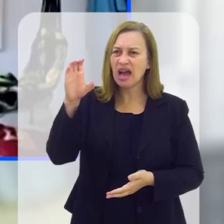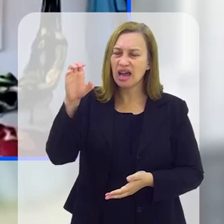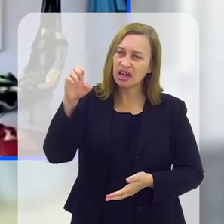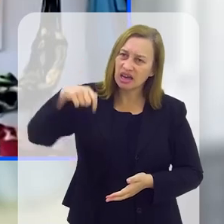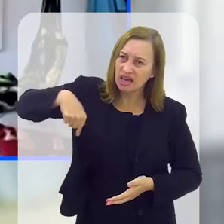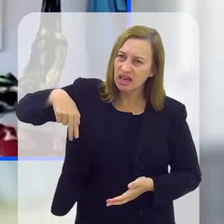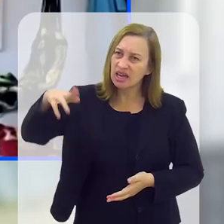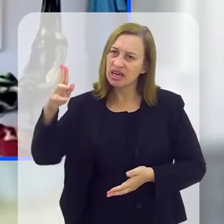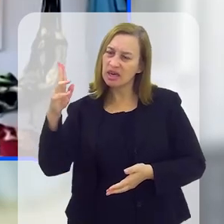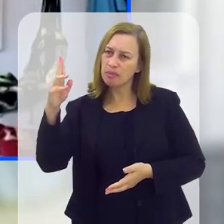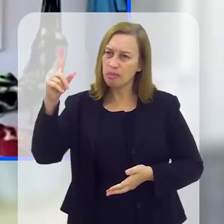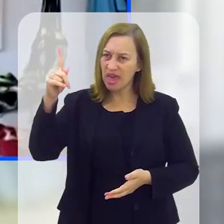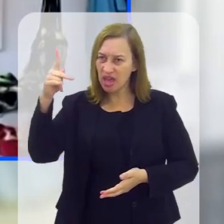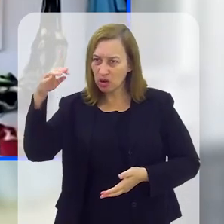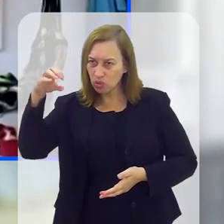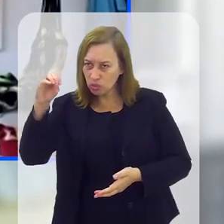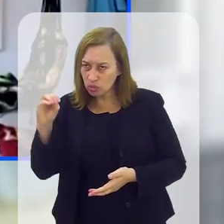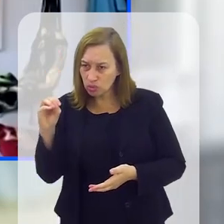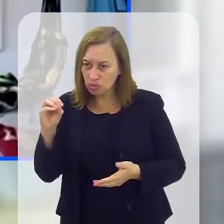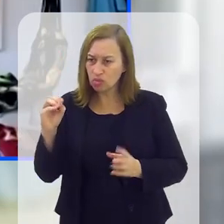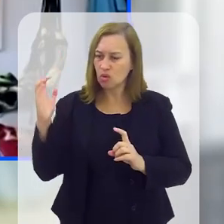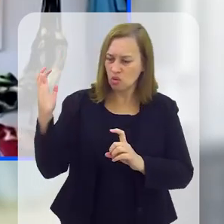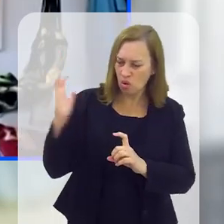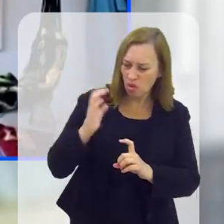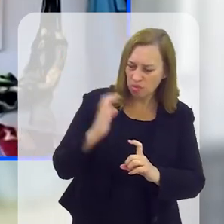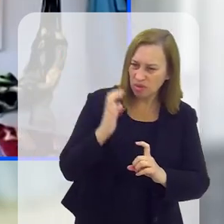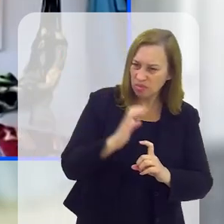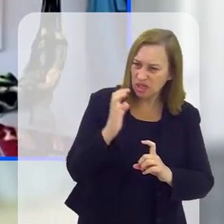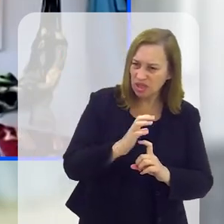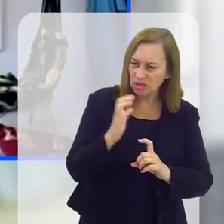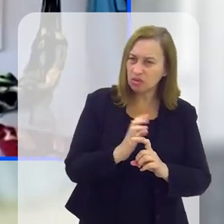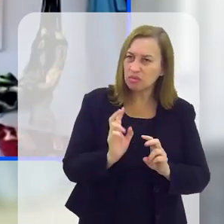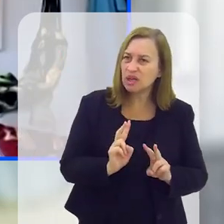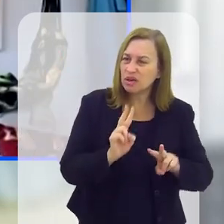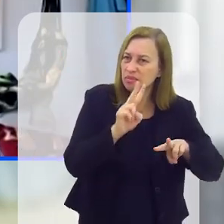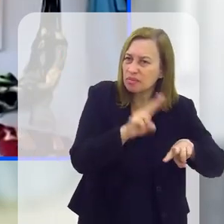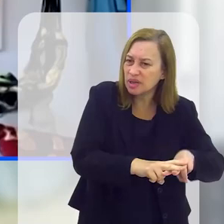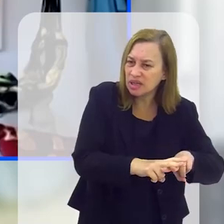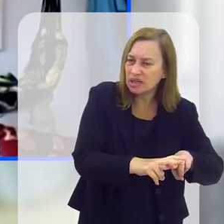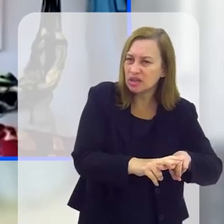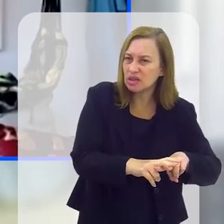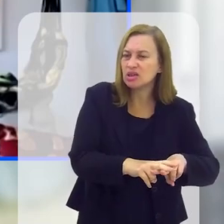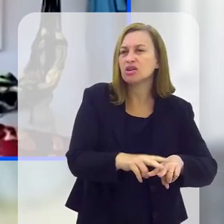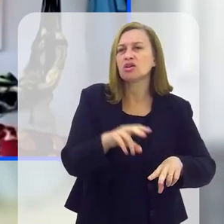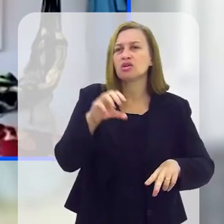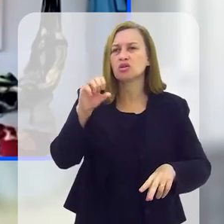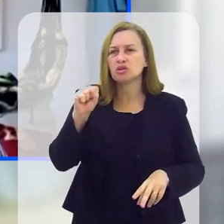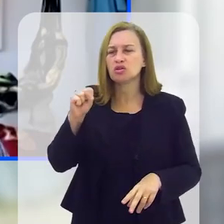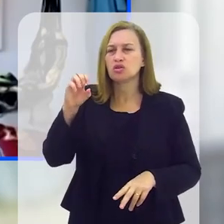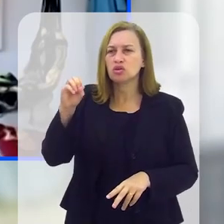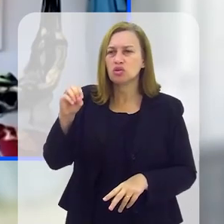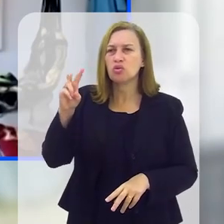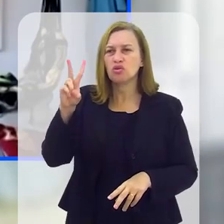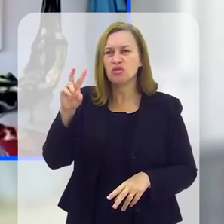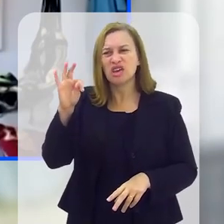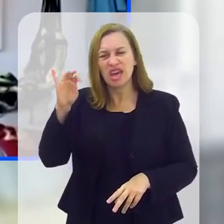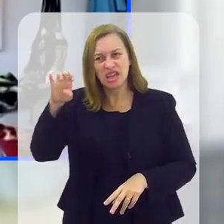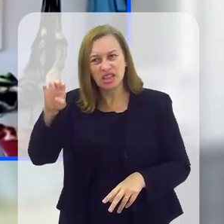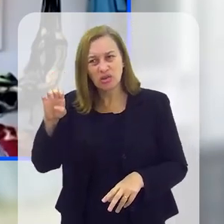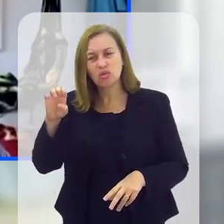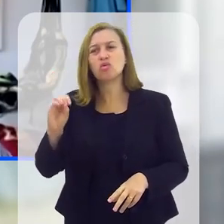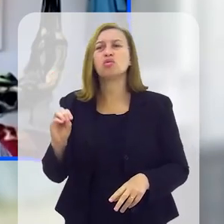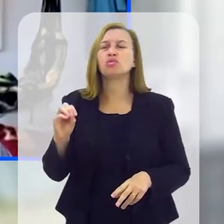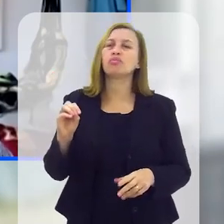oprimido pelo regime soviético, que perseguia as pessoas.